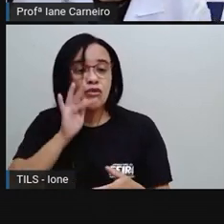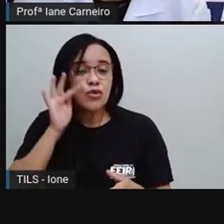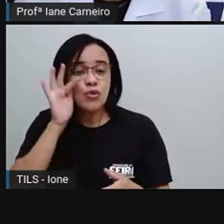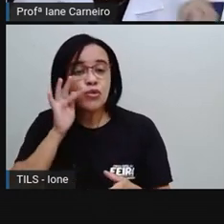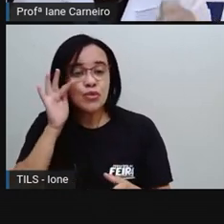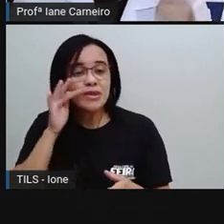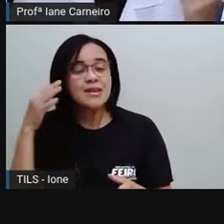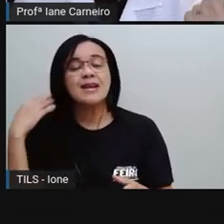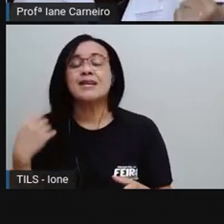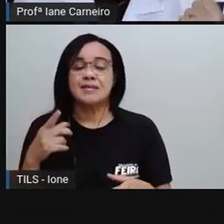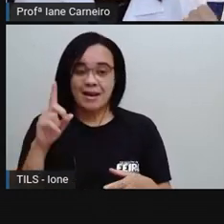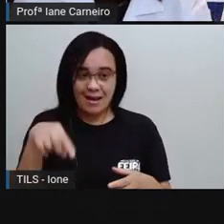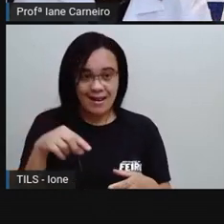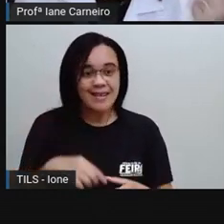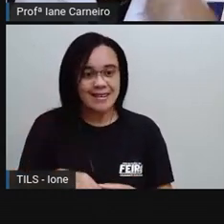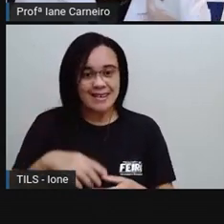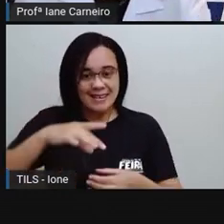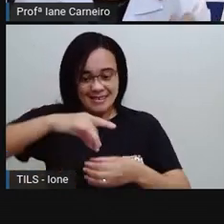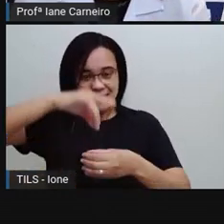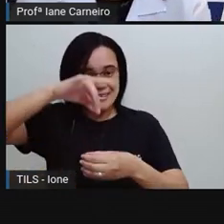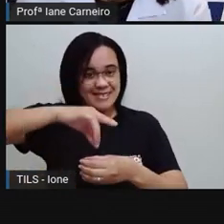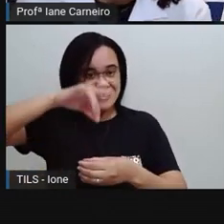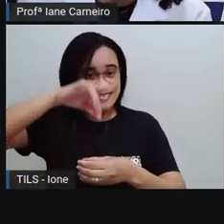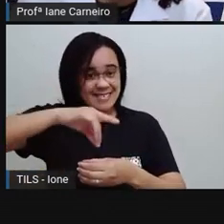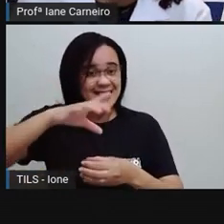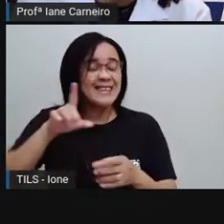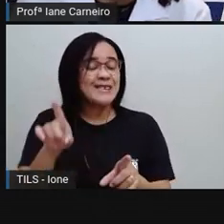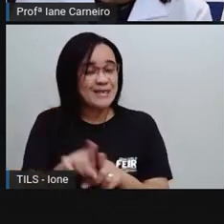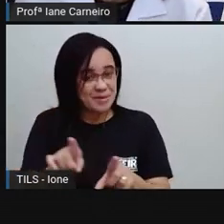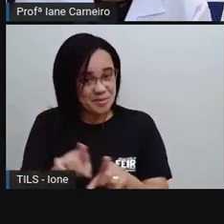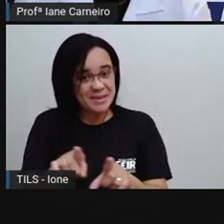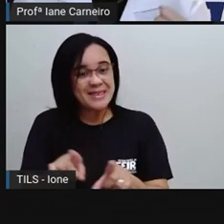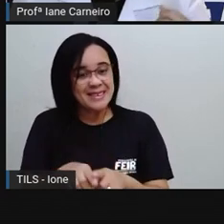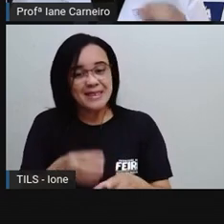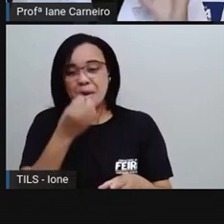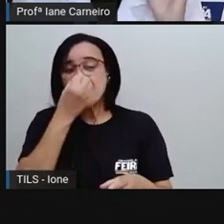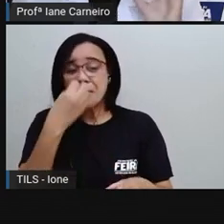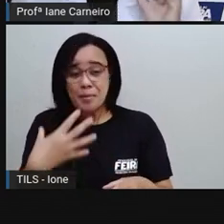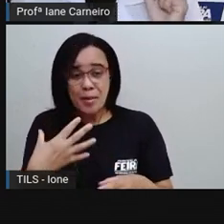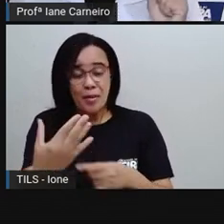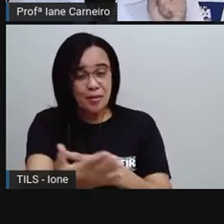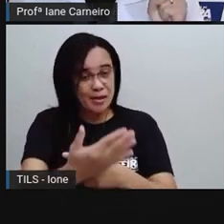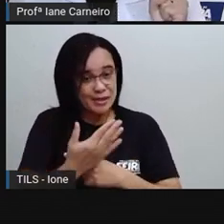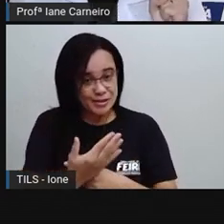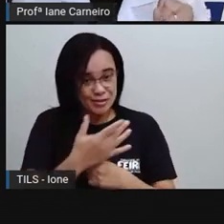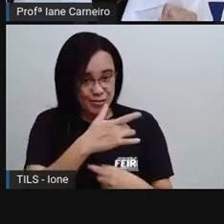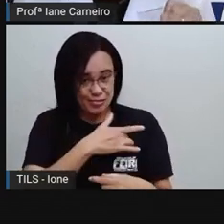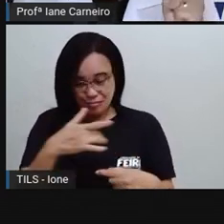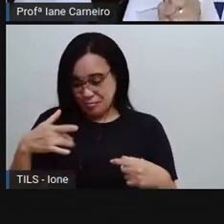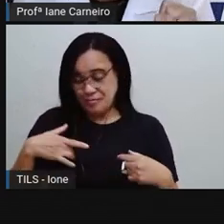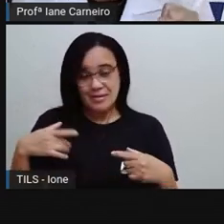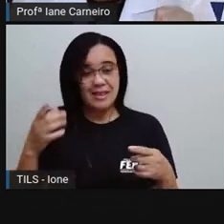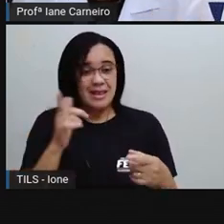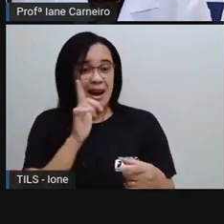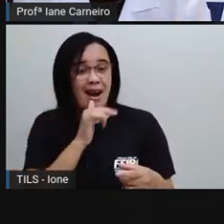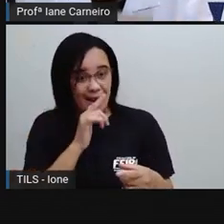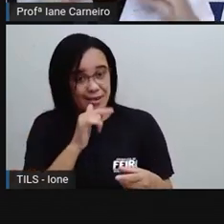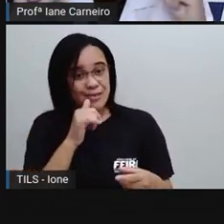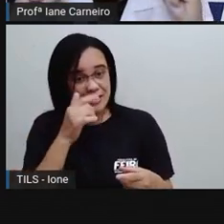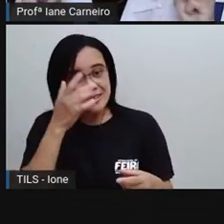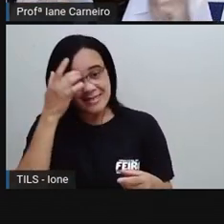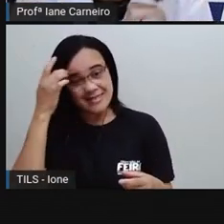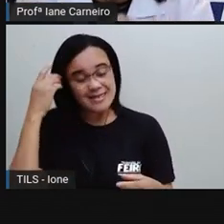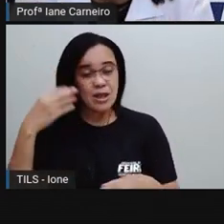chás. É bem bacana pra deixar a gente hidratado também, né? E tem uma dica bem legal. Sabe o a Pro faz? Quando tá